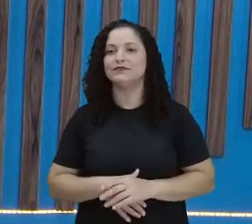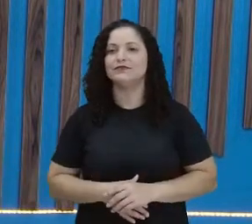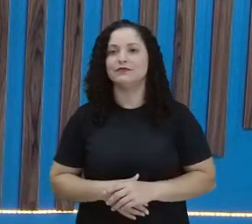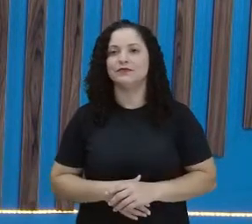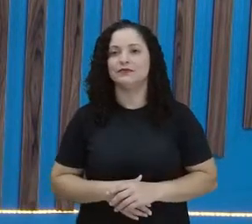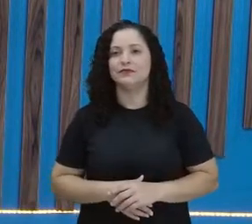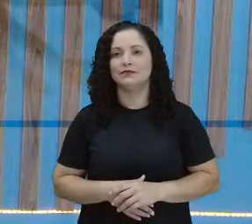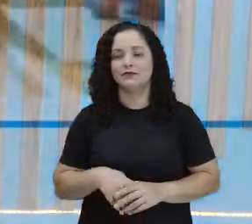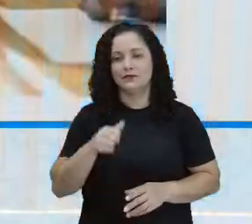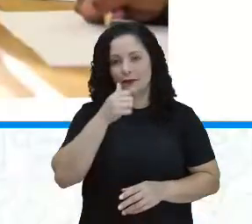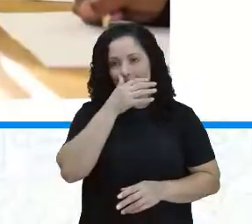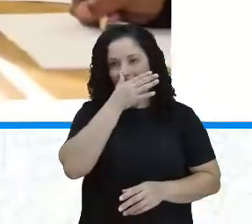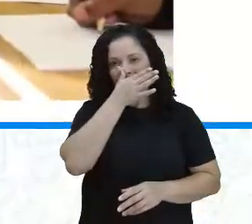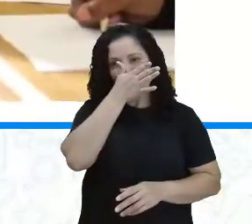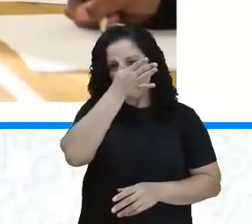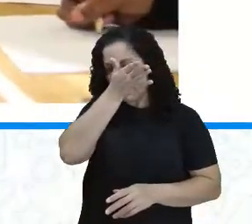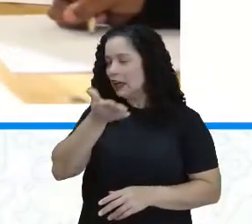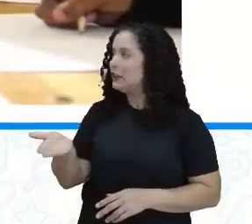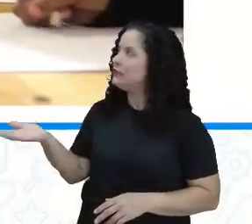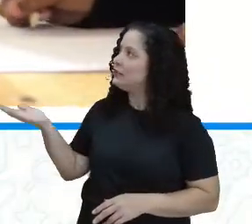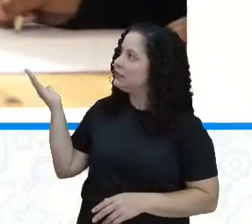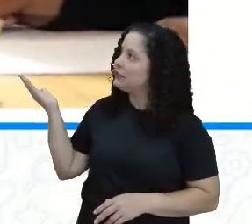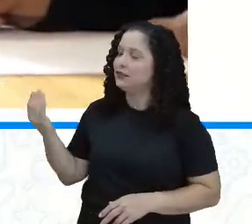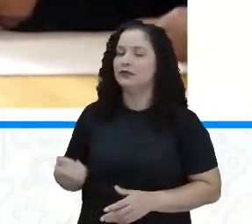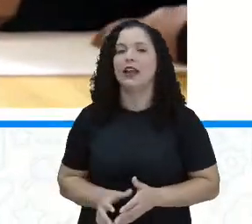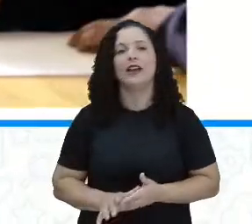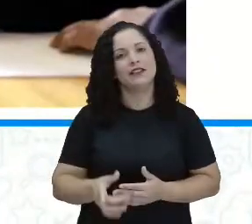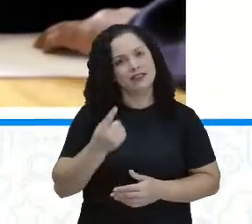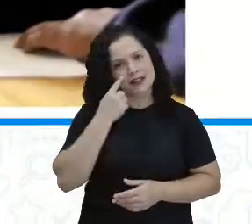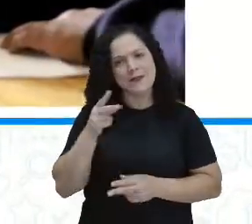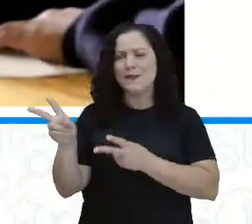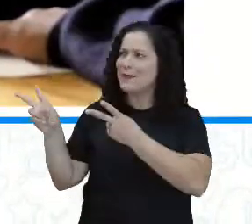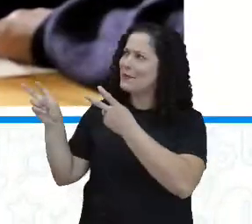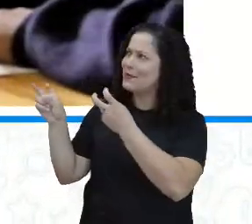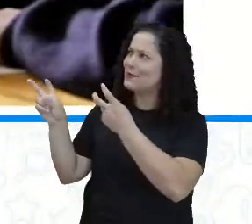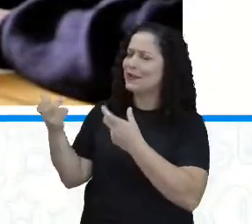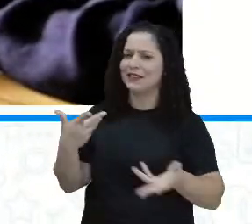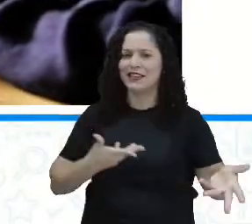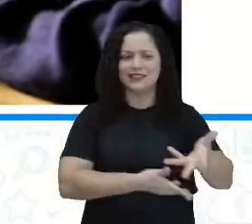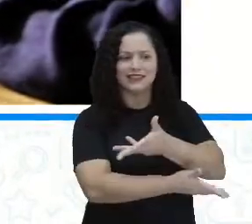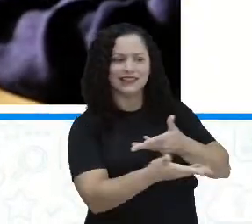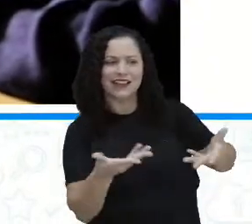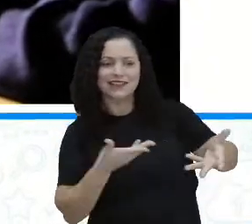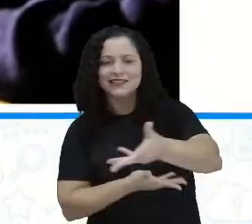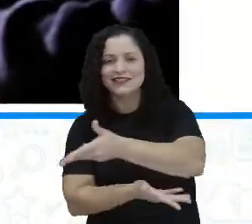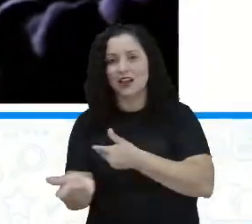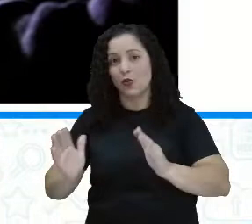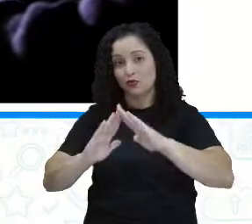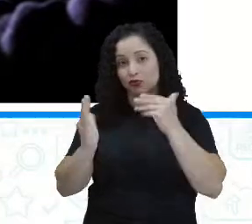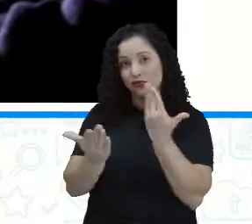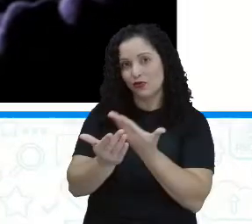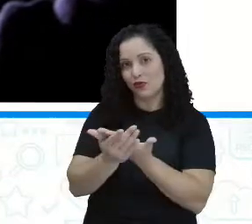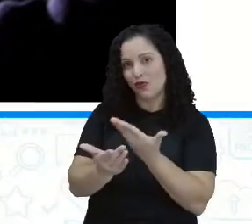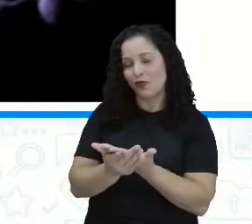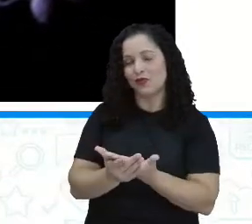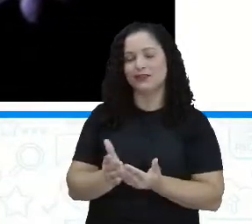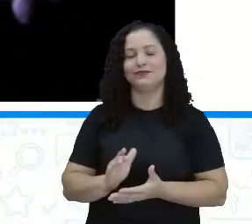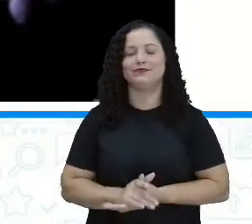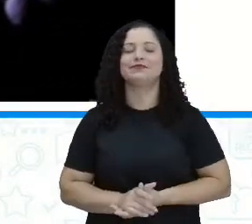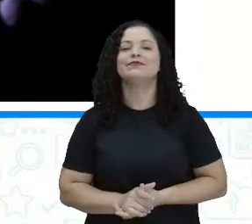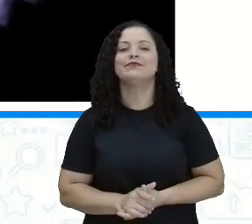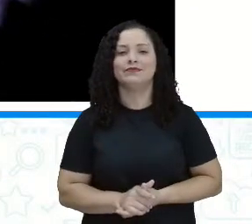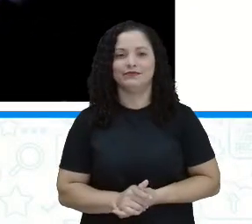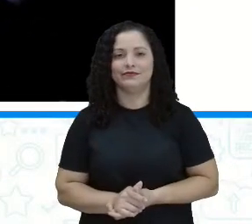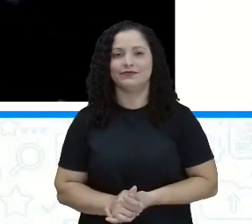E aí as imagens da interação, esse momento da vida tão importante, que é a